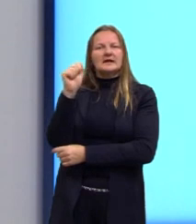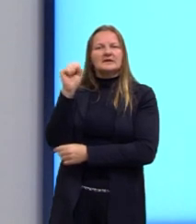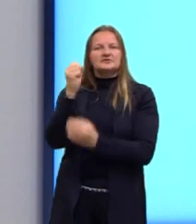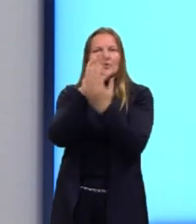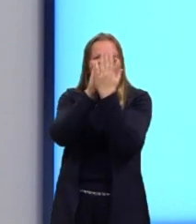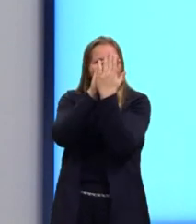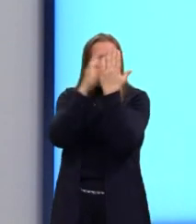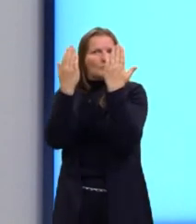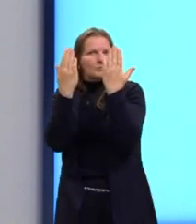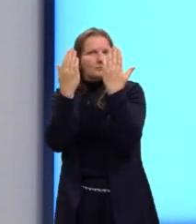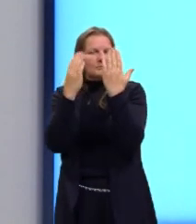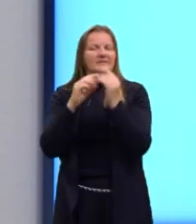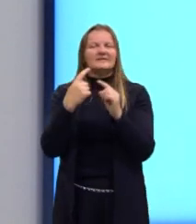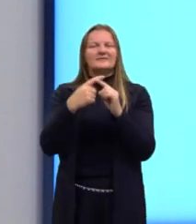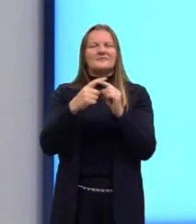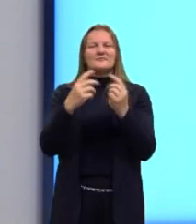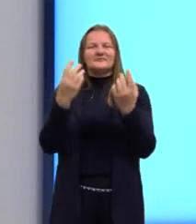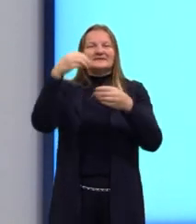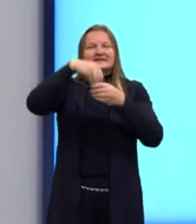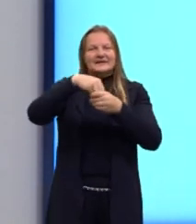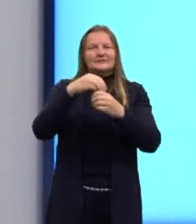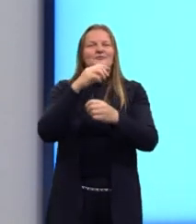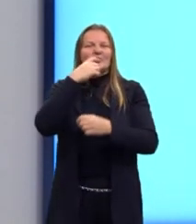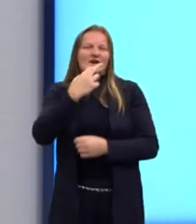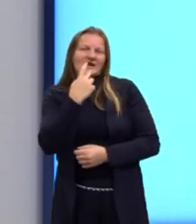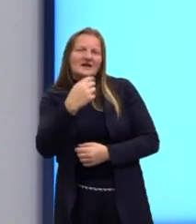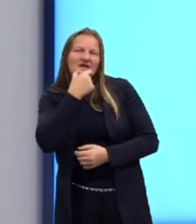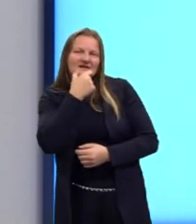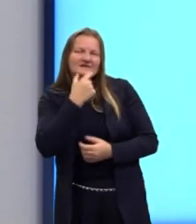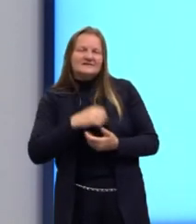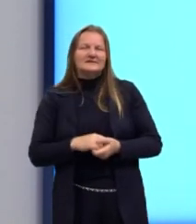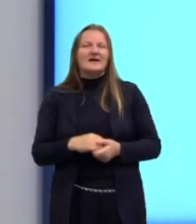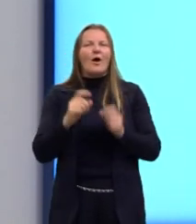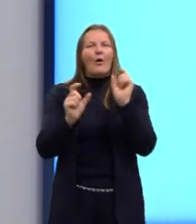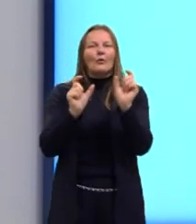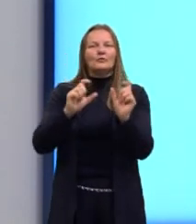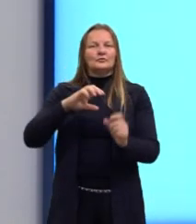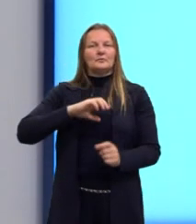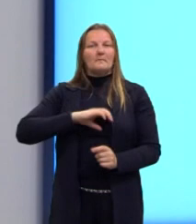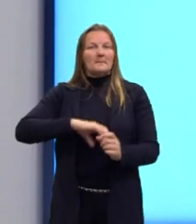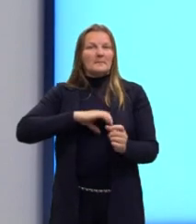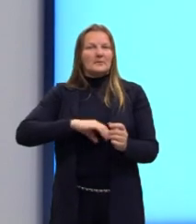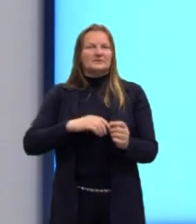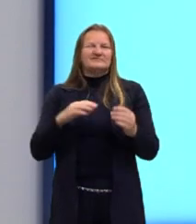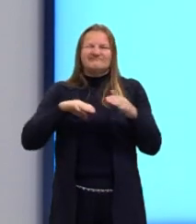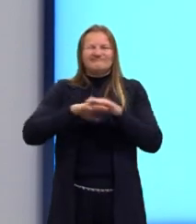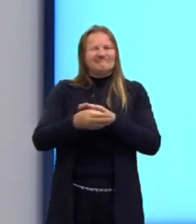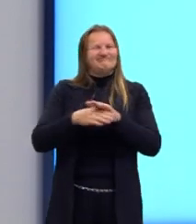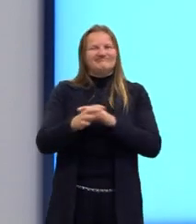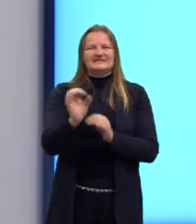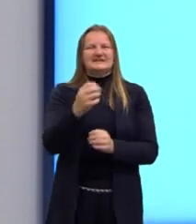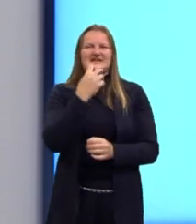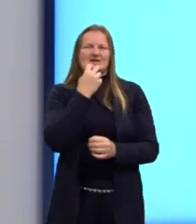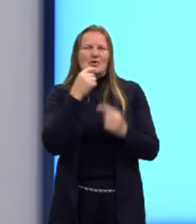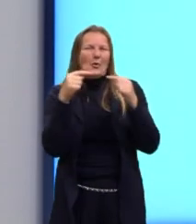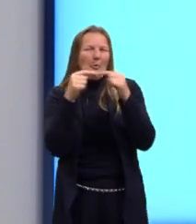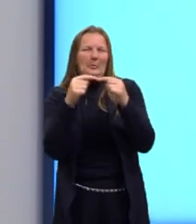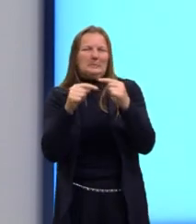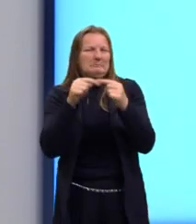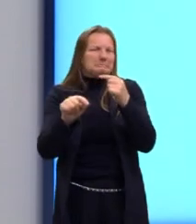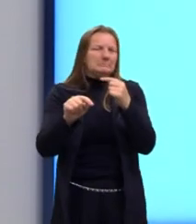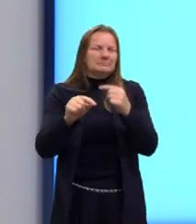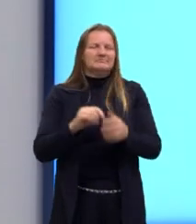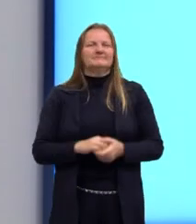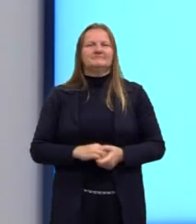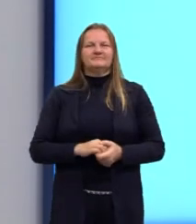conjunções são vistas dentro da língua inglesa. Tem certas nomenclaturas do português que não se adaptam ao inglês, tá? Então, nós